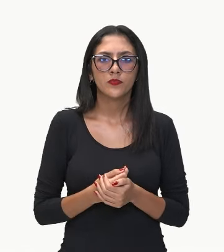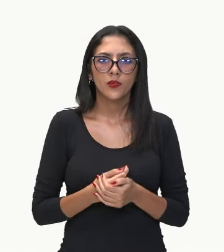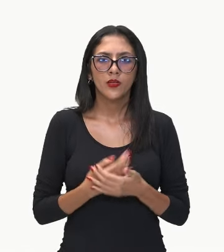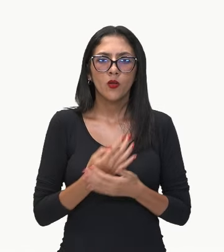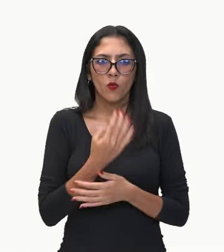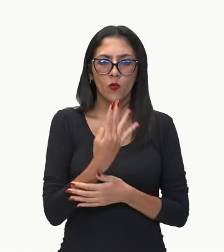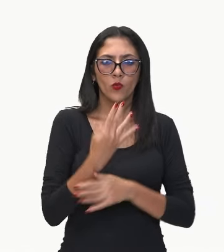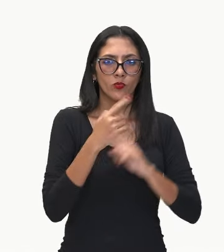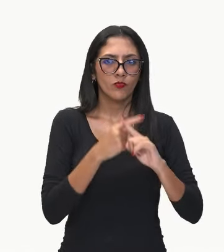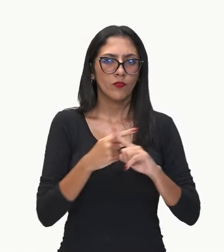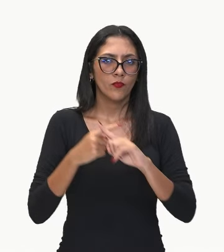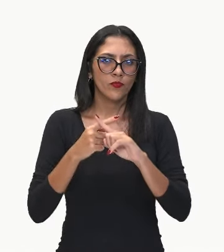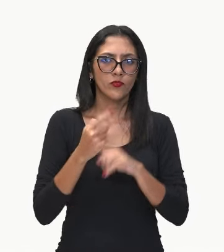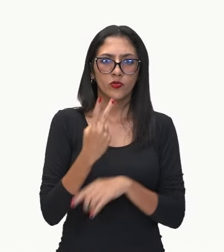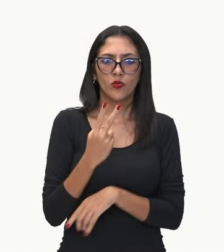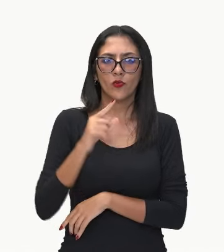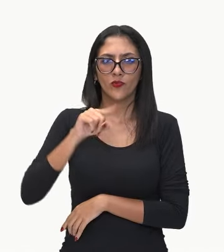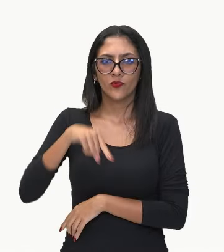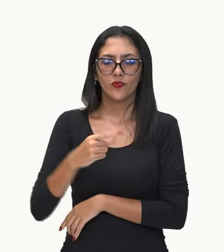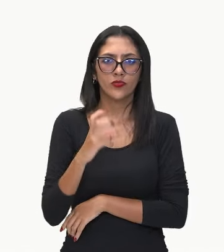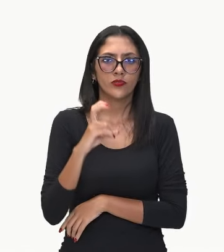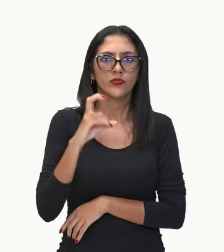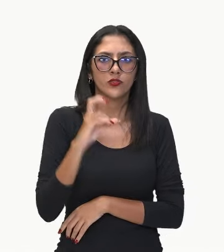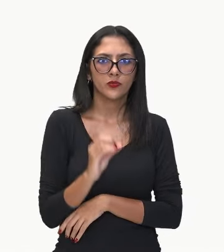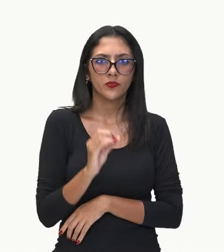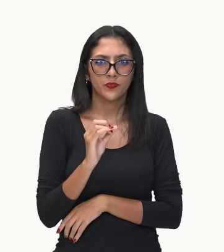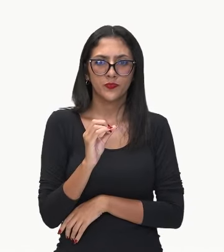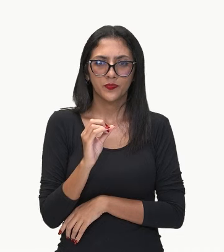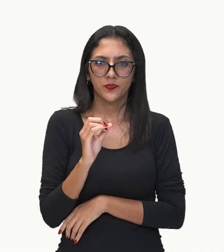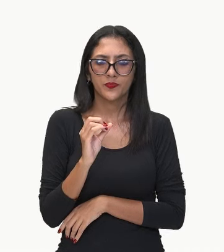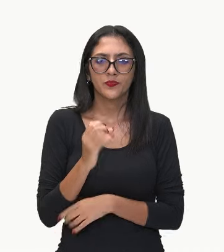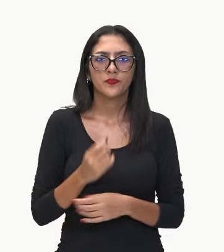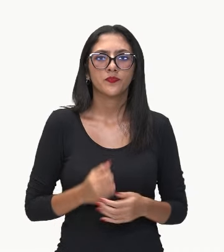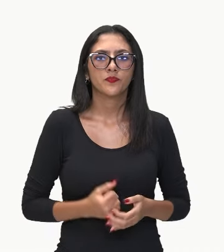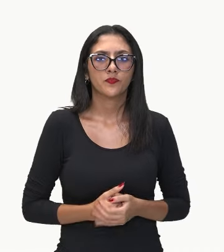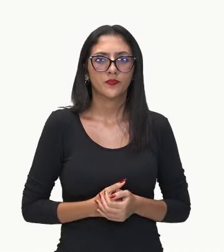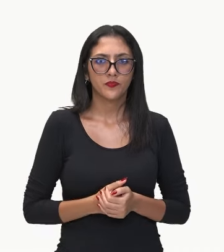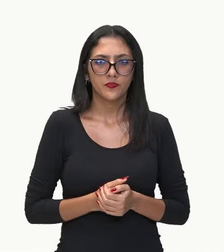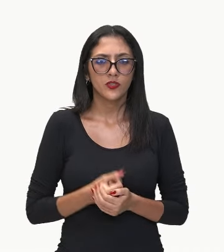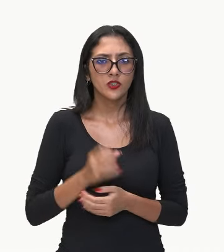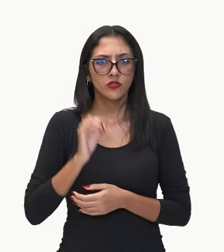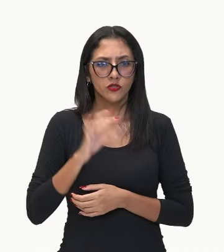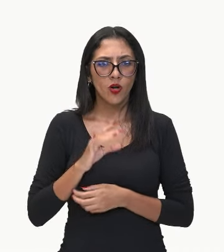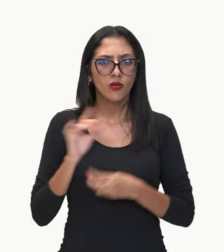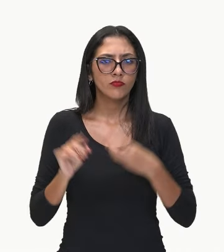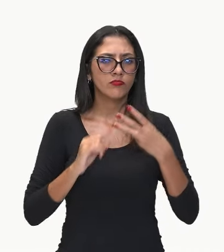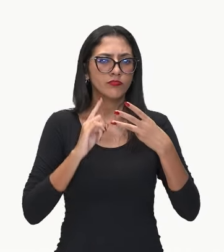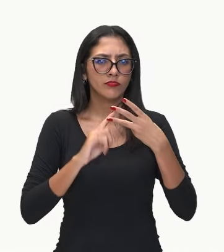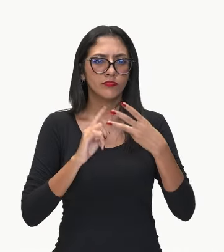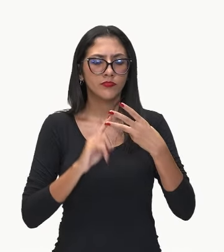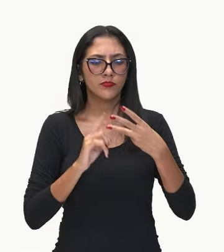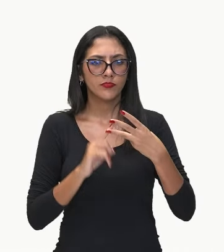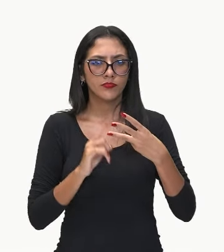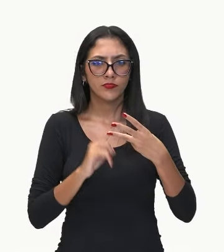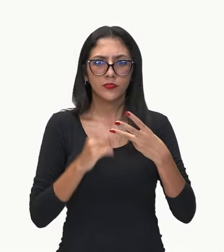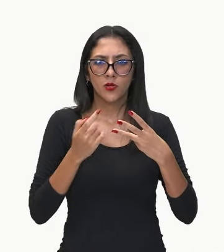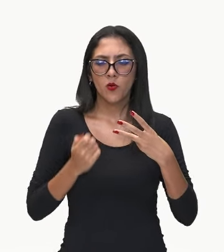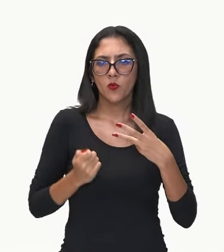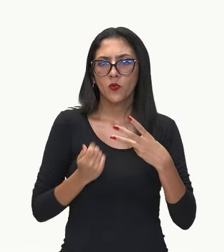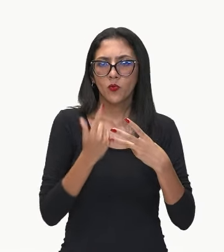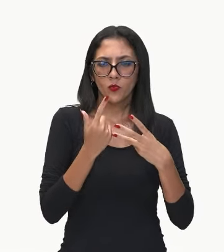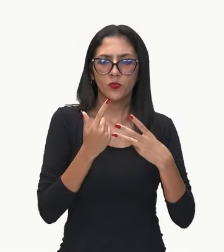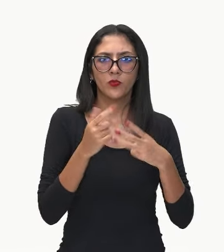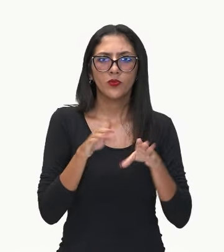o quilo custa esse valor. Ela comprou só eles? Não. Ela fez mais compras.